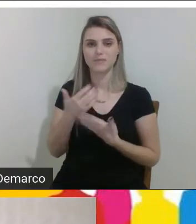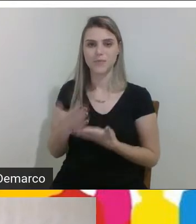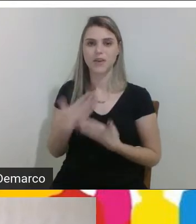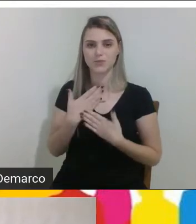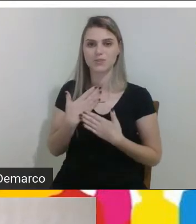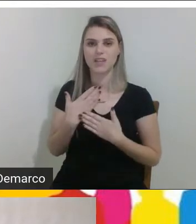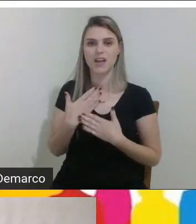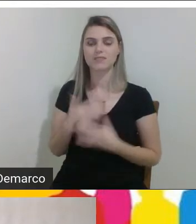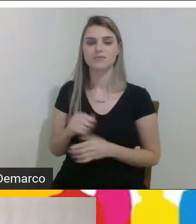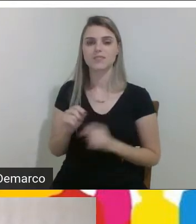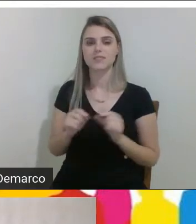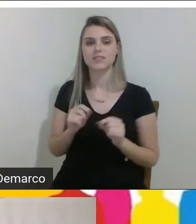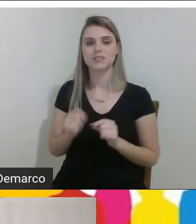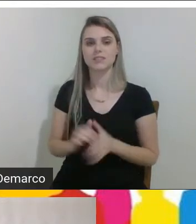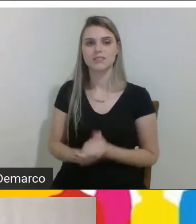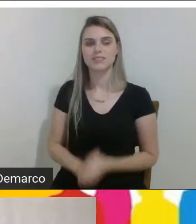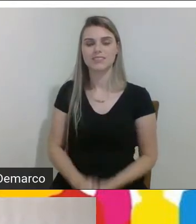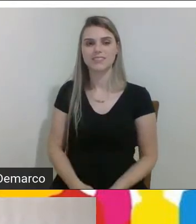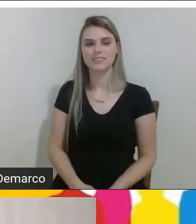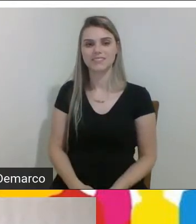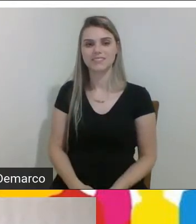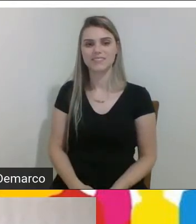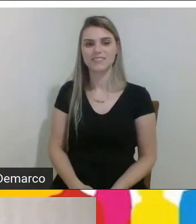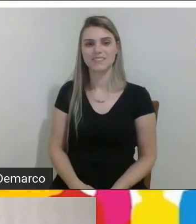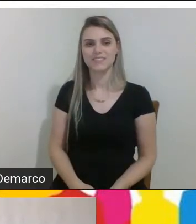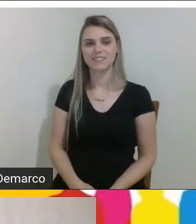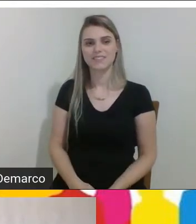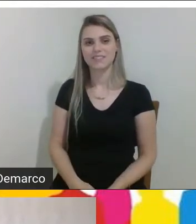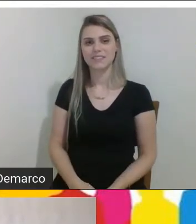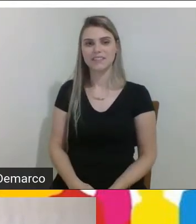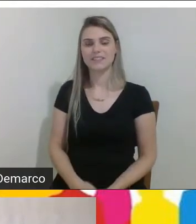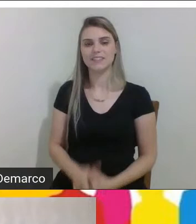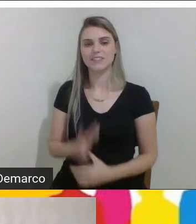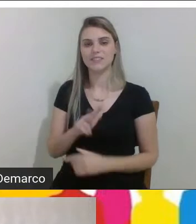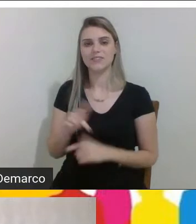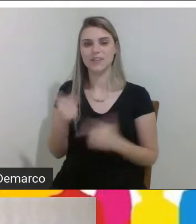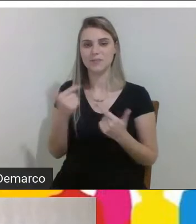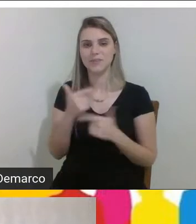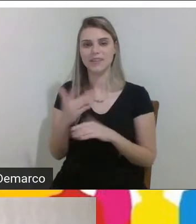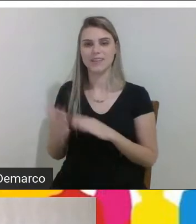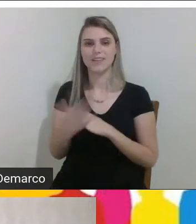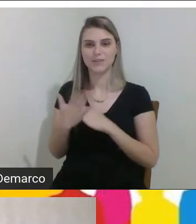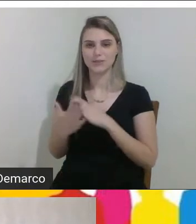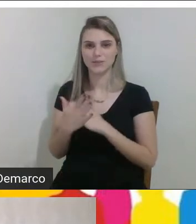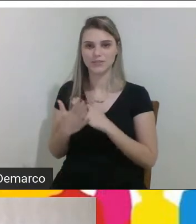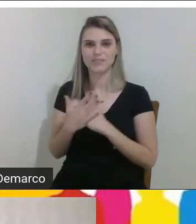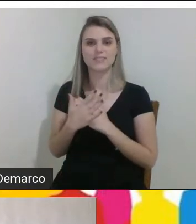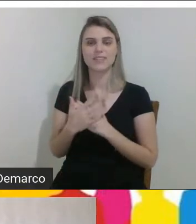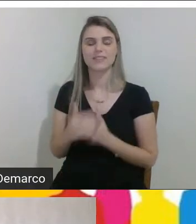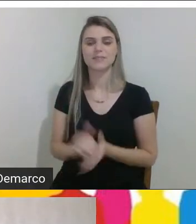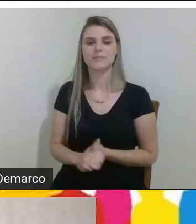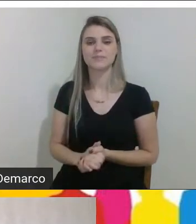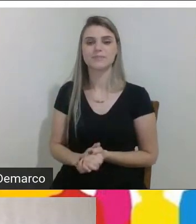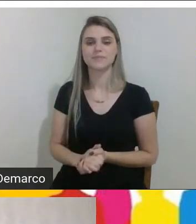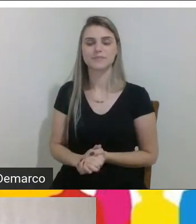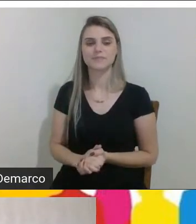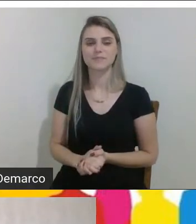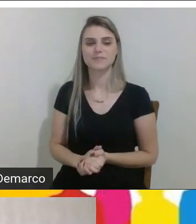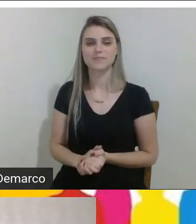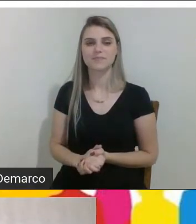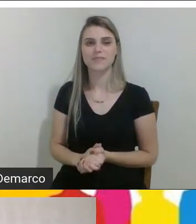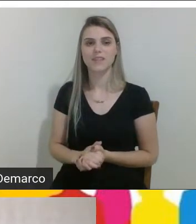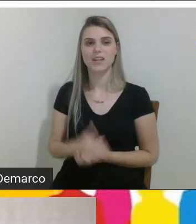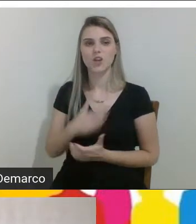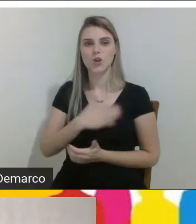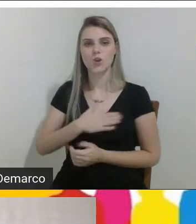para a uma mão super poderosa uma mão super poderosa gostei